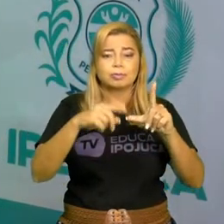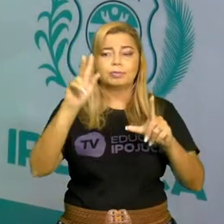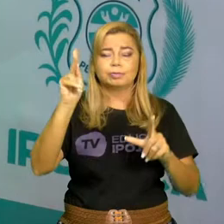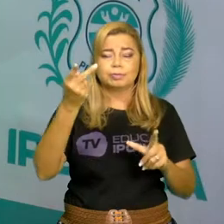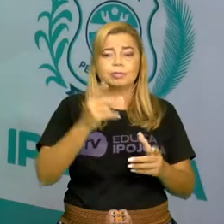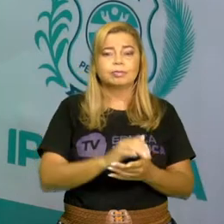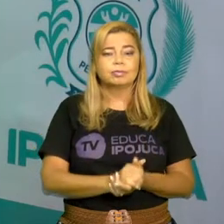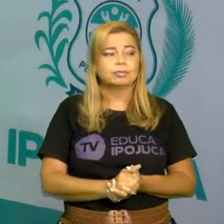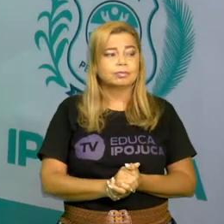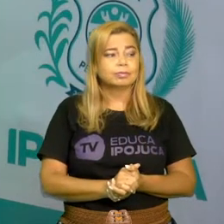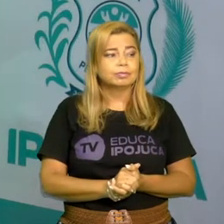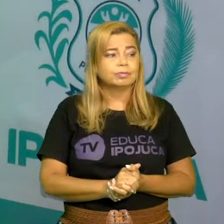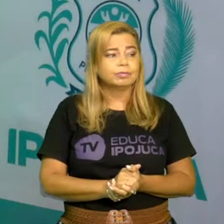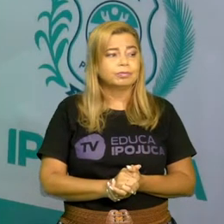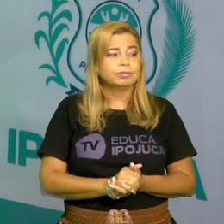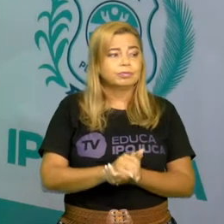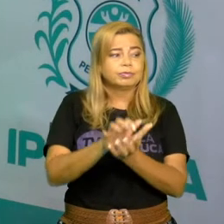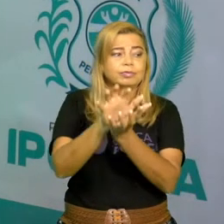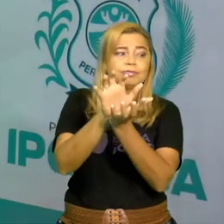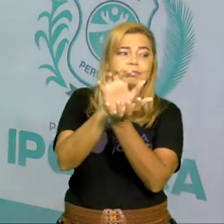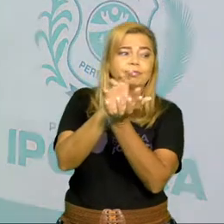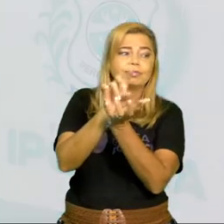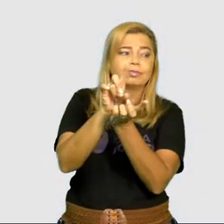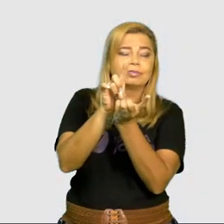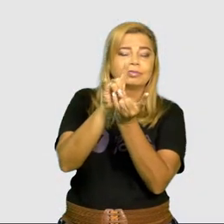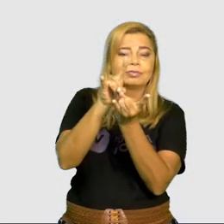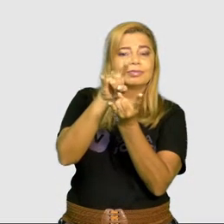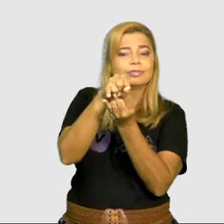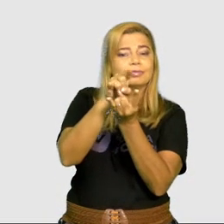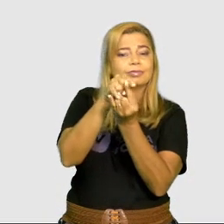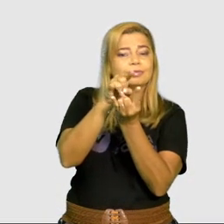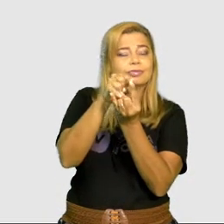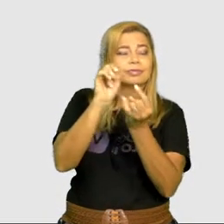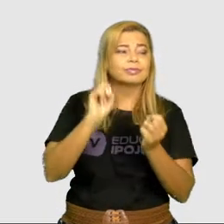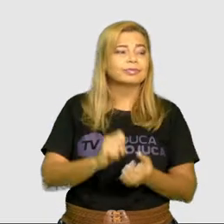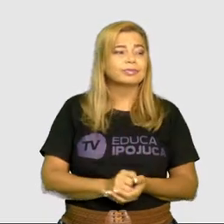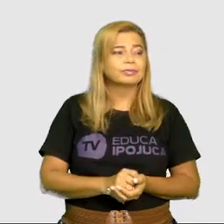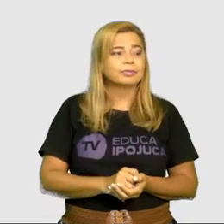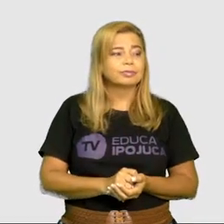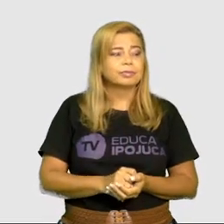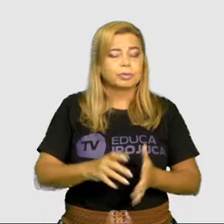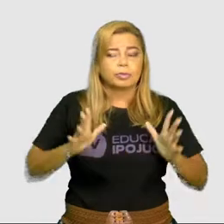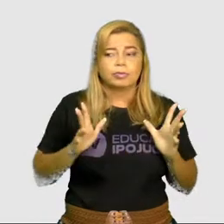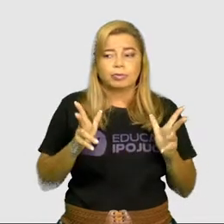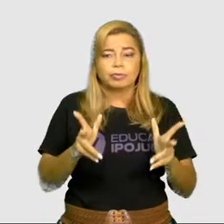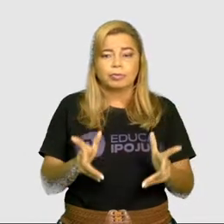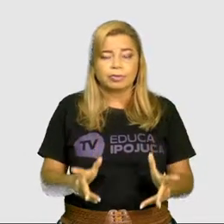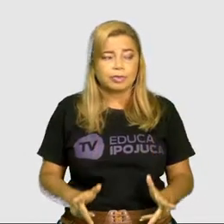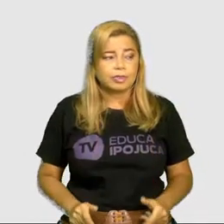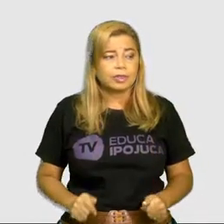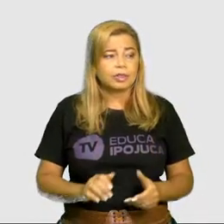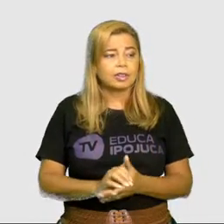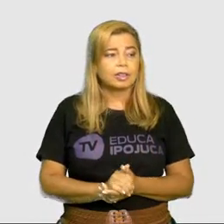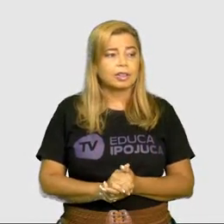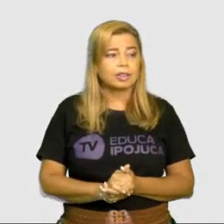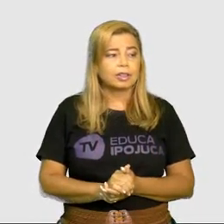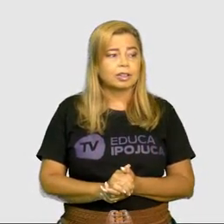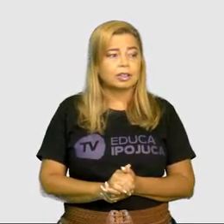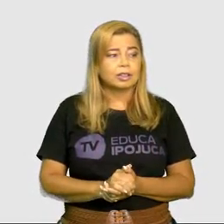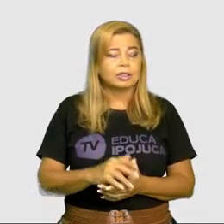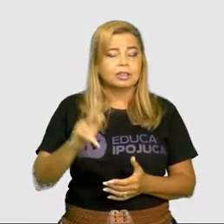H, hipopótamo, herói, higiene, hino,